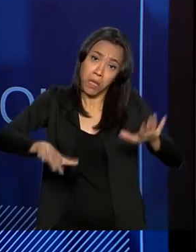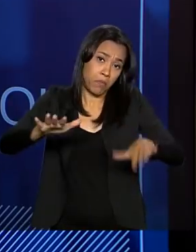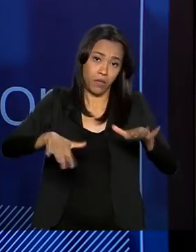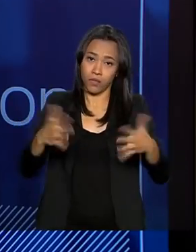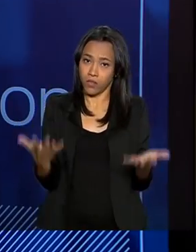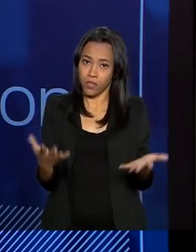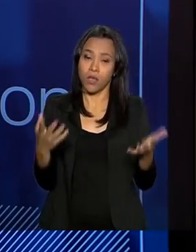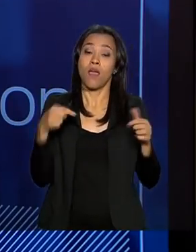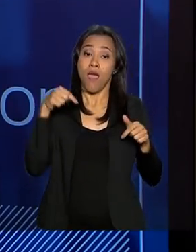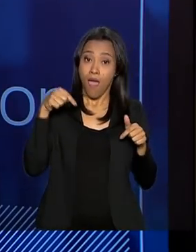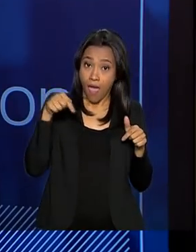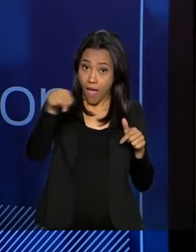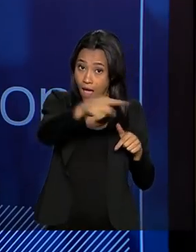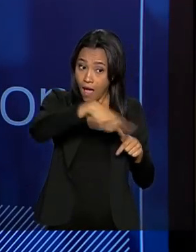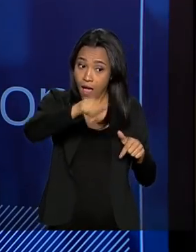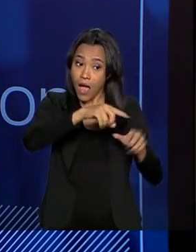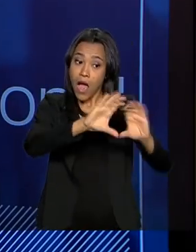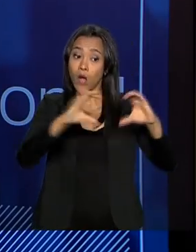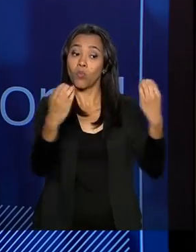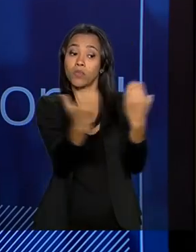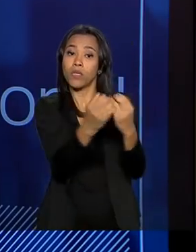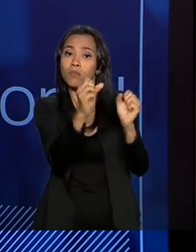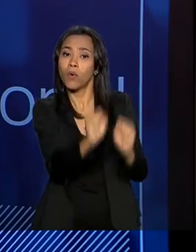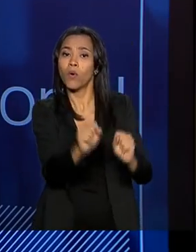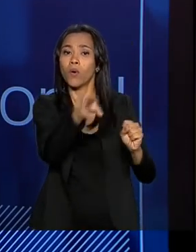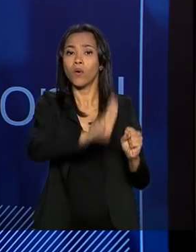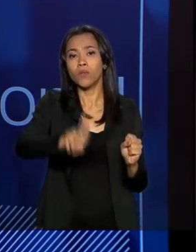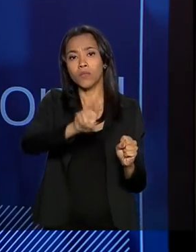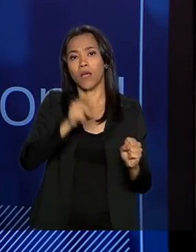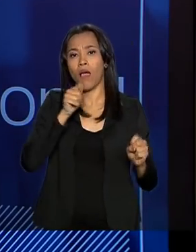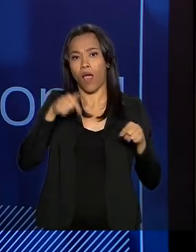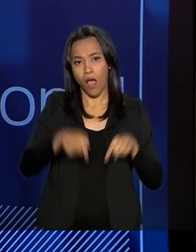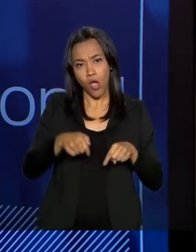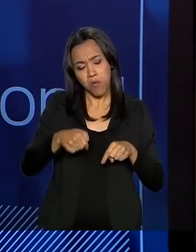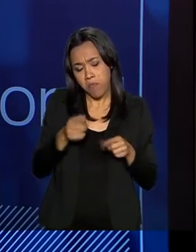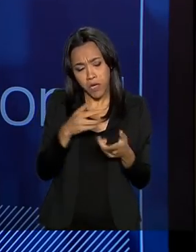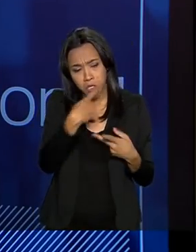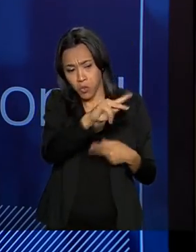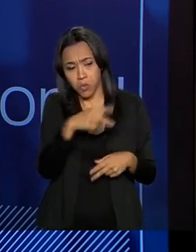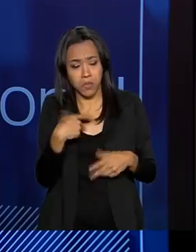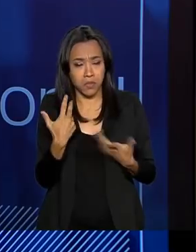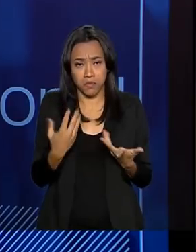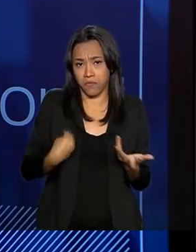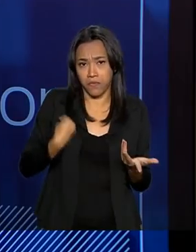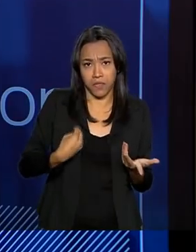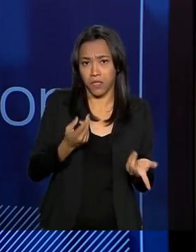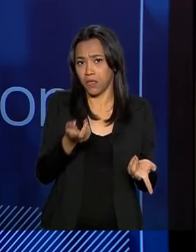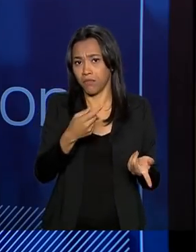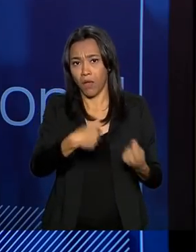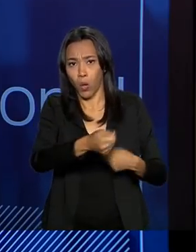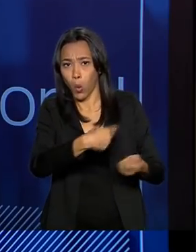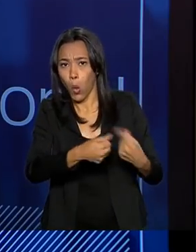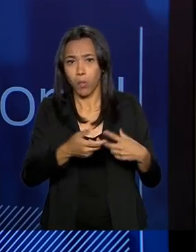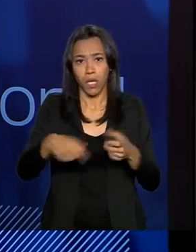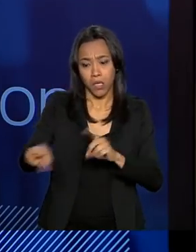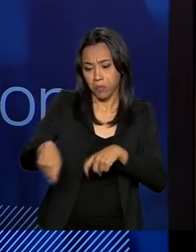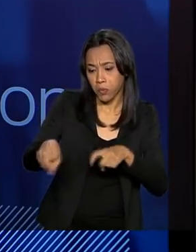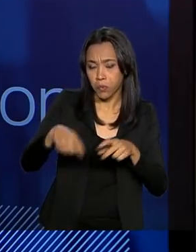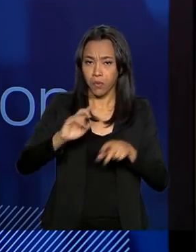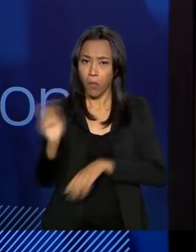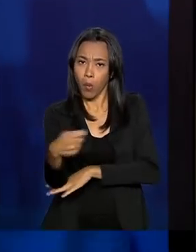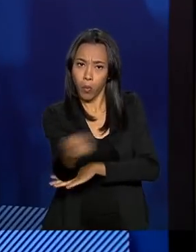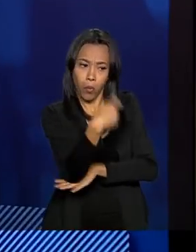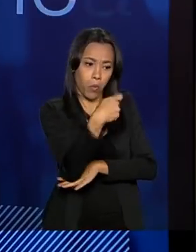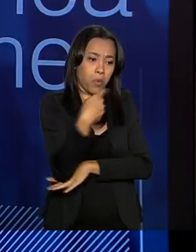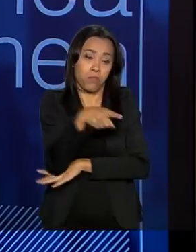comunidade pode utilizar aquela água para desempenhar atividades econômicas e não só ficar na insegurança e na dúvida se